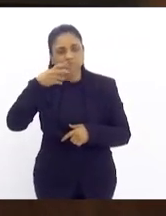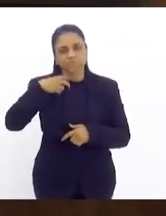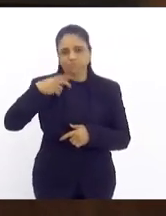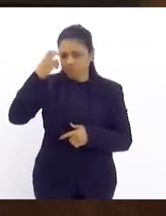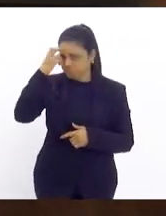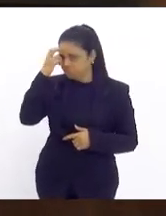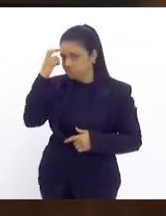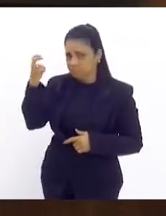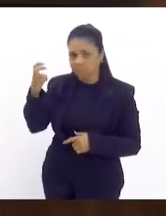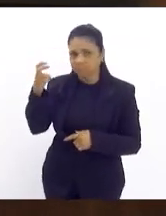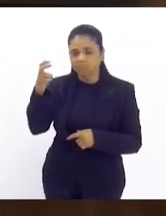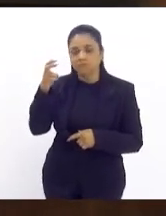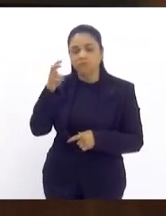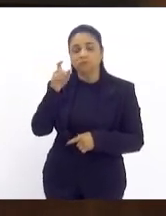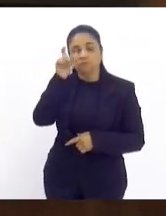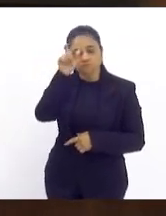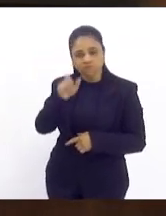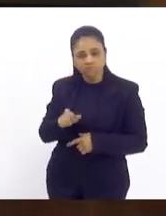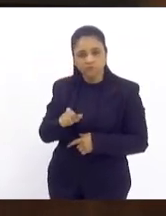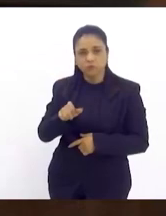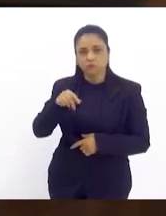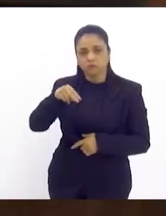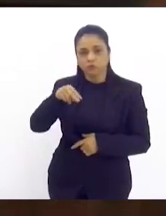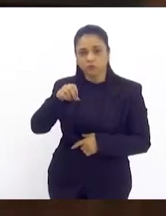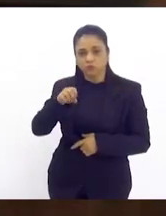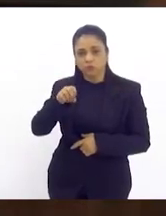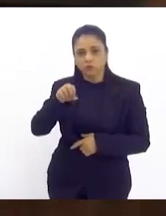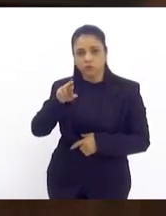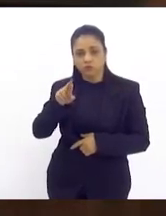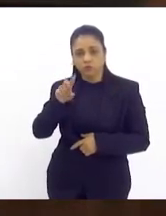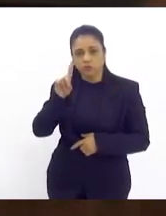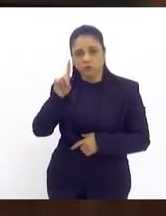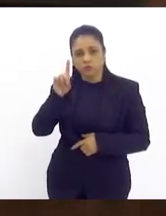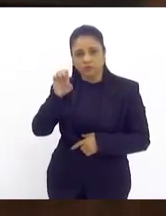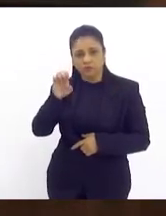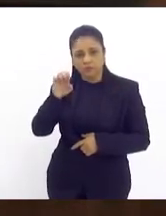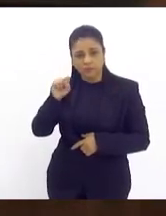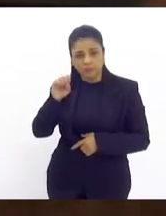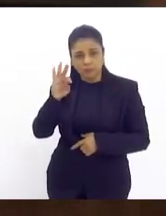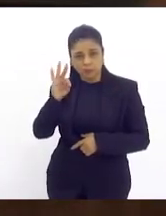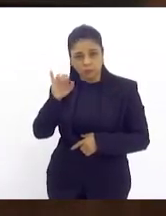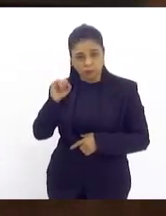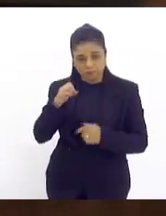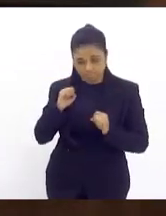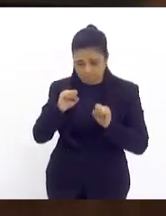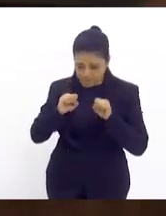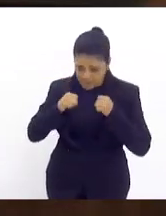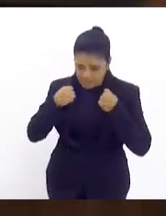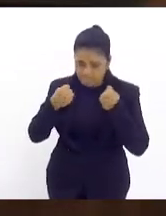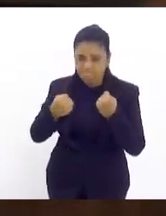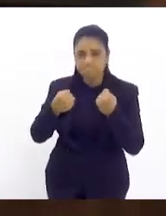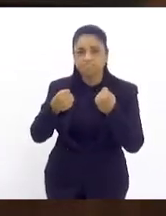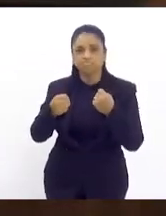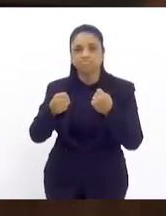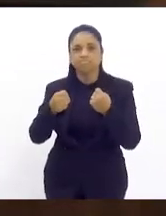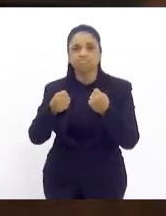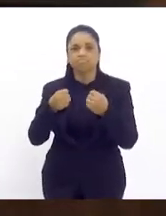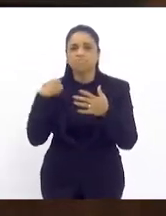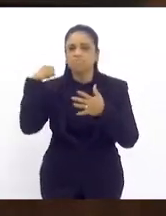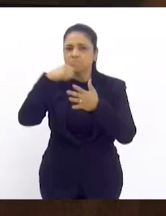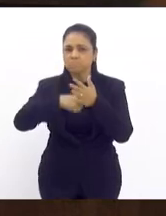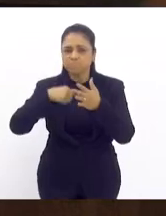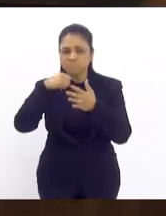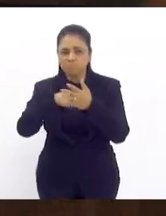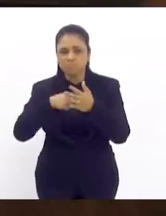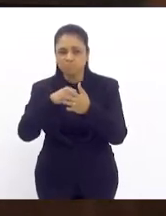de uma nordestina porreta, guerreira e solidária. Queria dizer, Tia Ju,